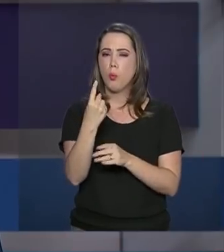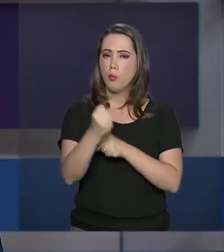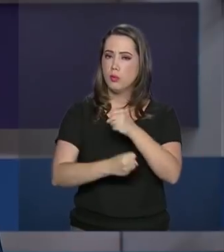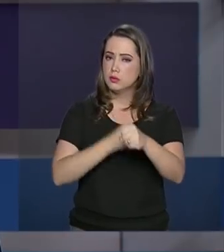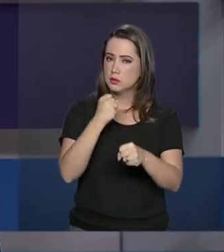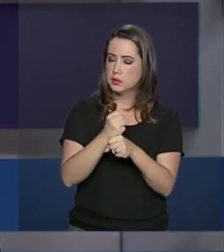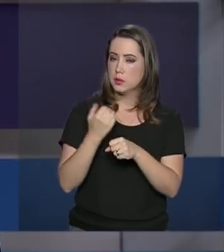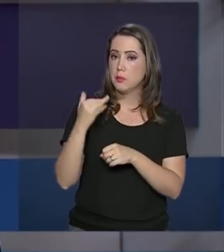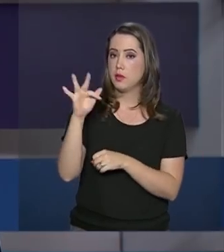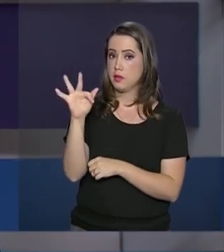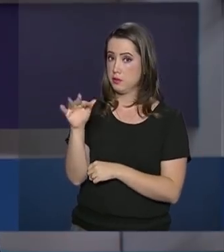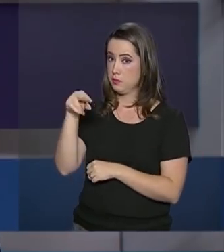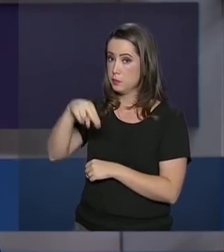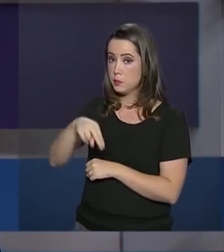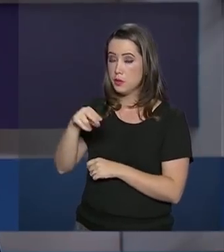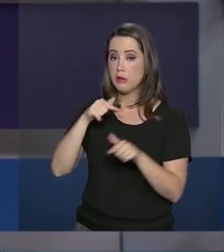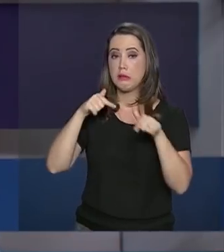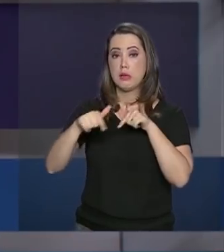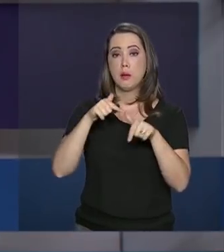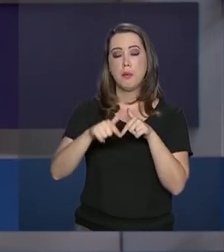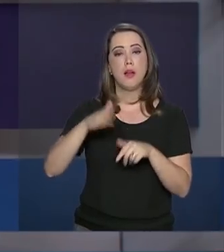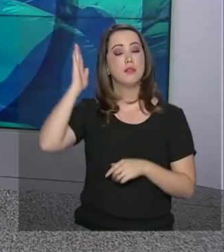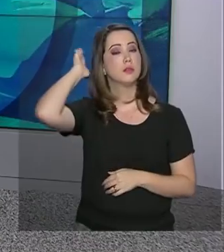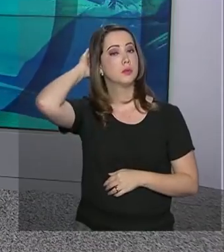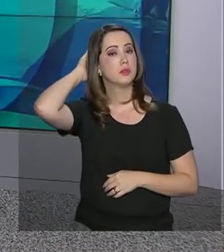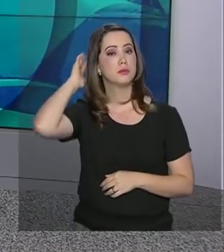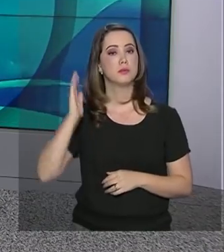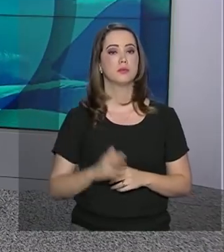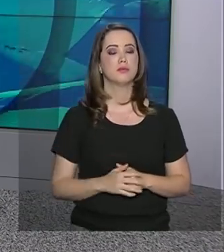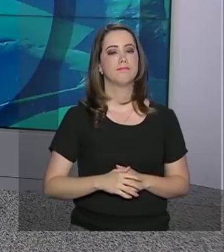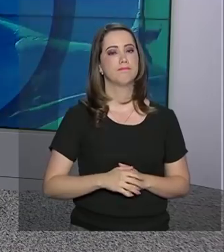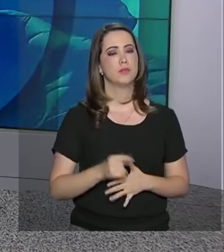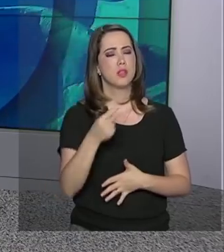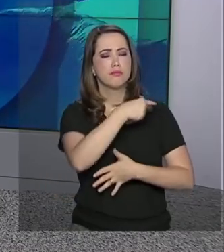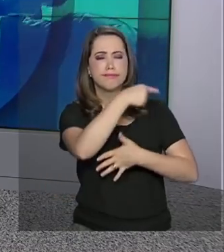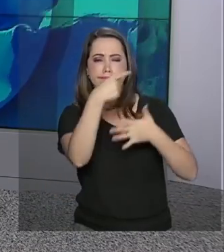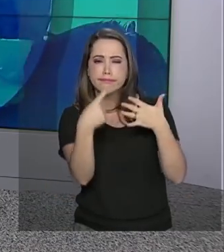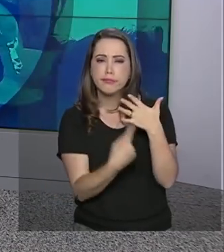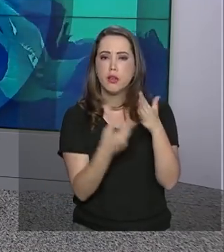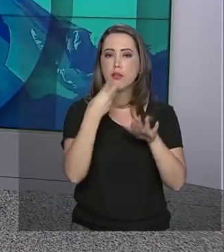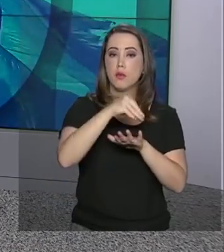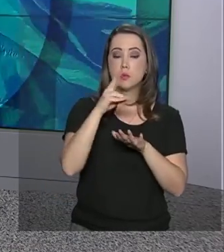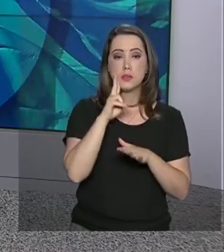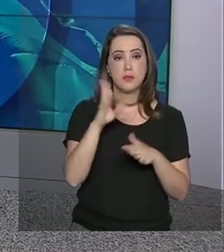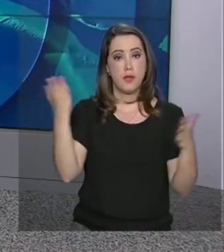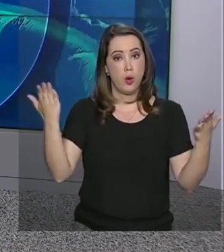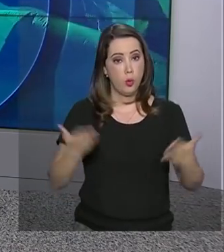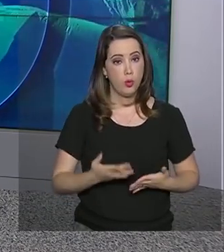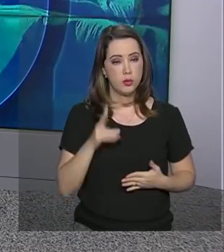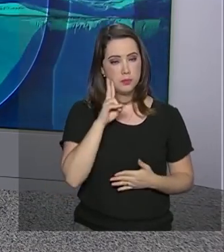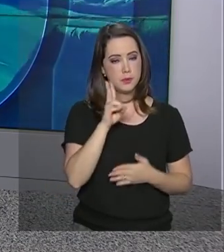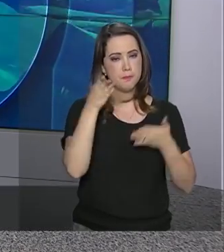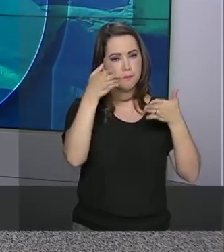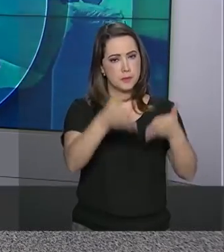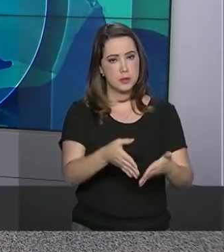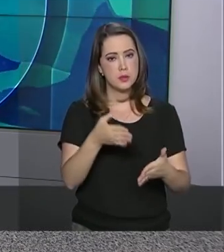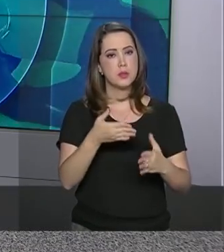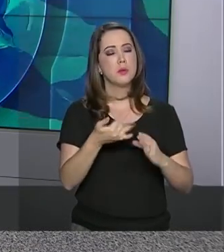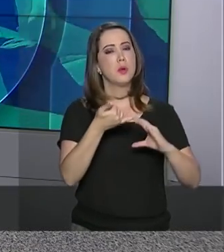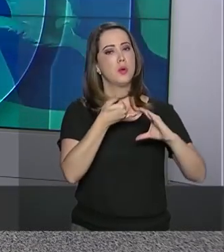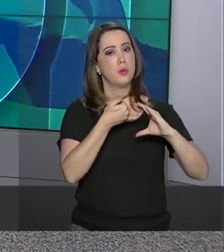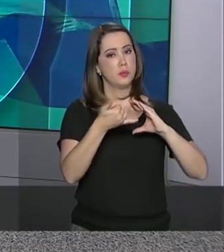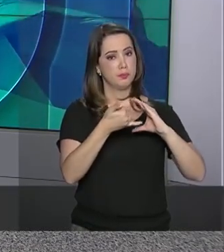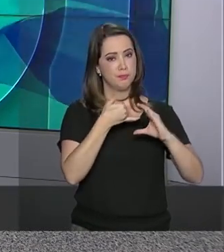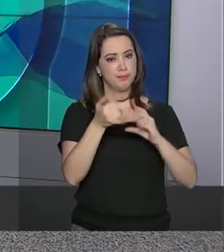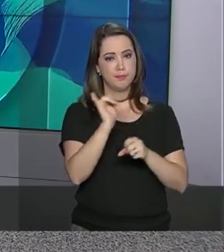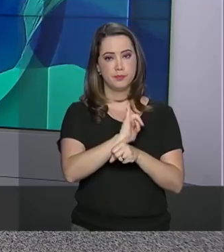Nacional na hidrelétrica de Belo Monte, no Pará. Essas e outras notícias você acompanha agora. E para participar, basta